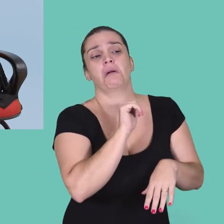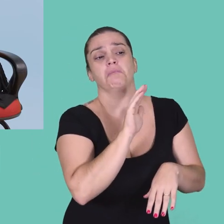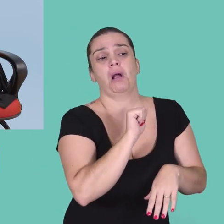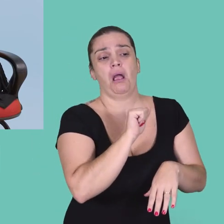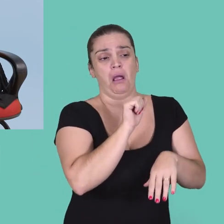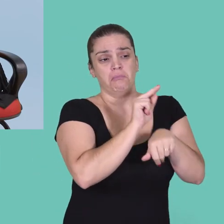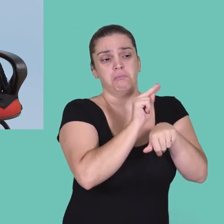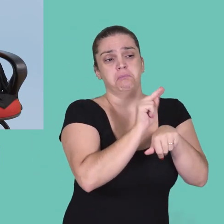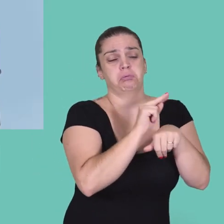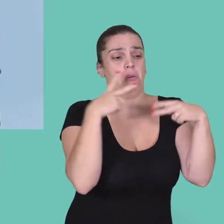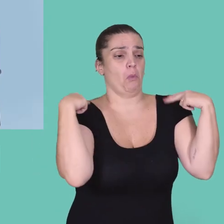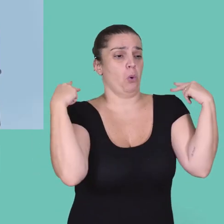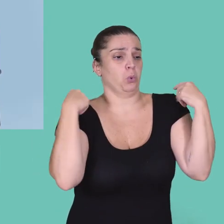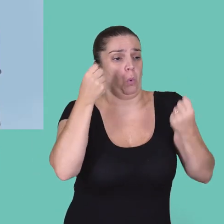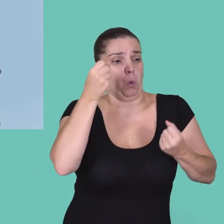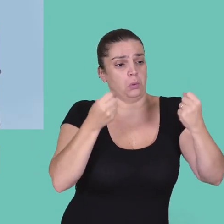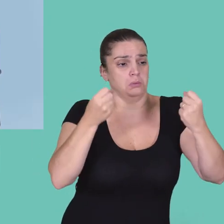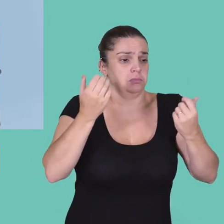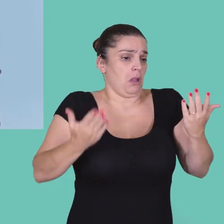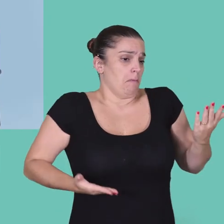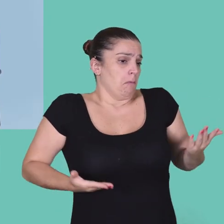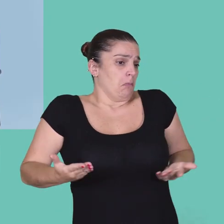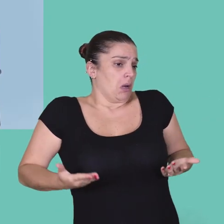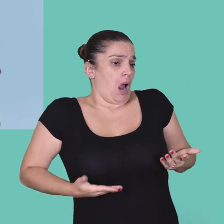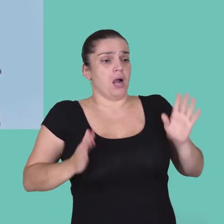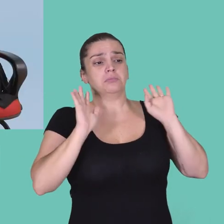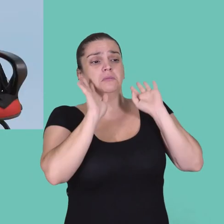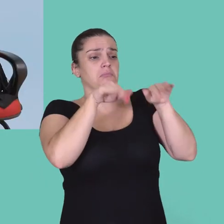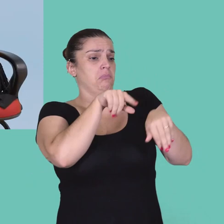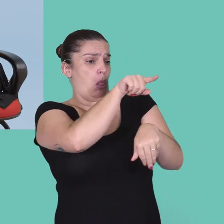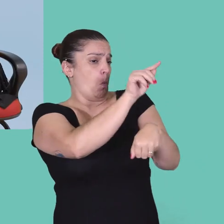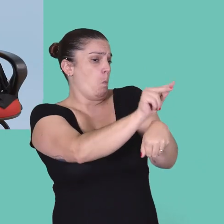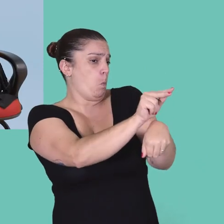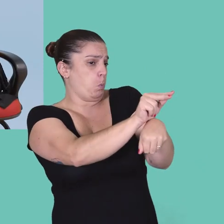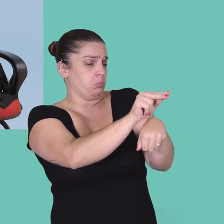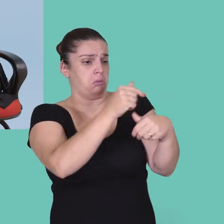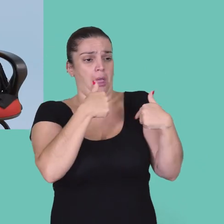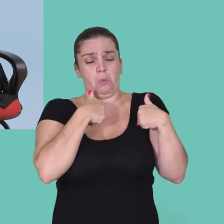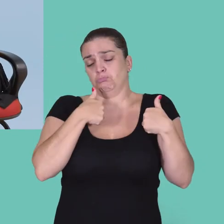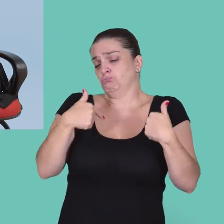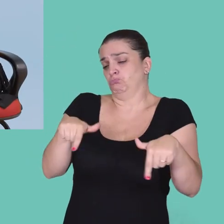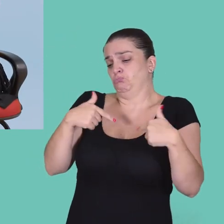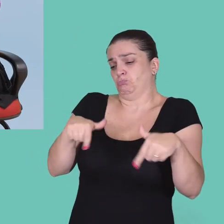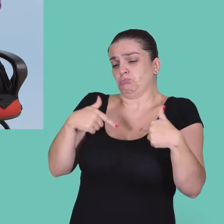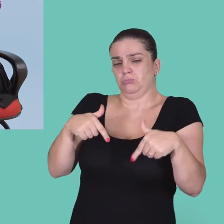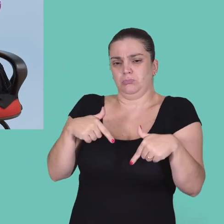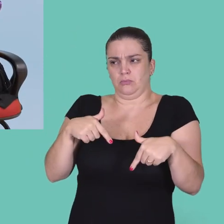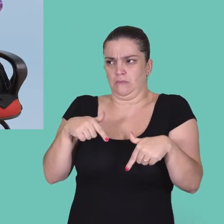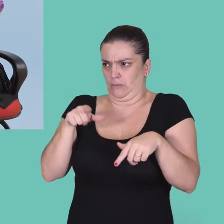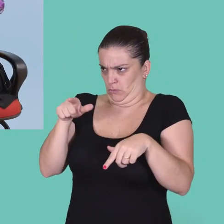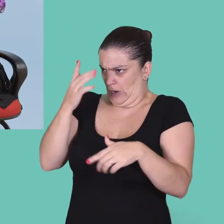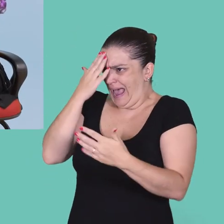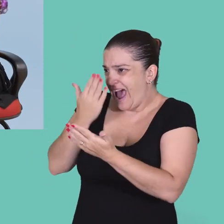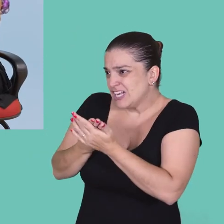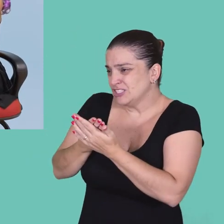com a babá e com a empregada e com o chofer. Então, tudo bem. É só deixar com a empregada. Mas a senhora acha que, por exemplo, a realidade